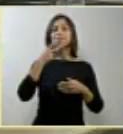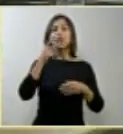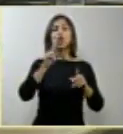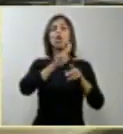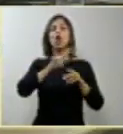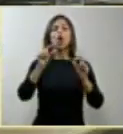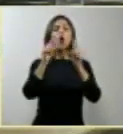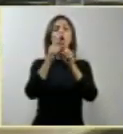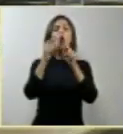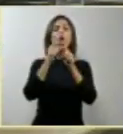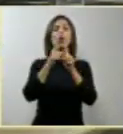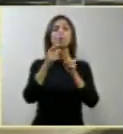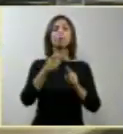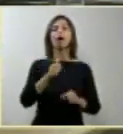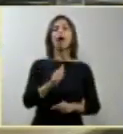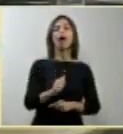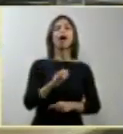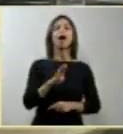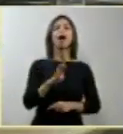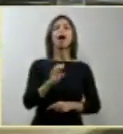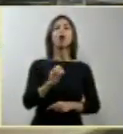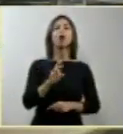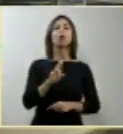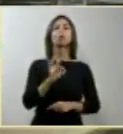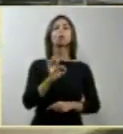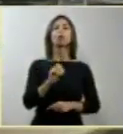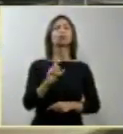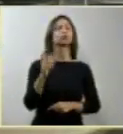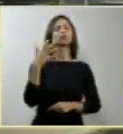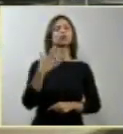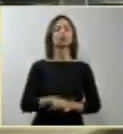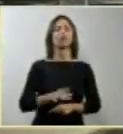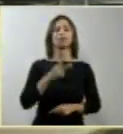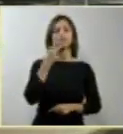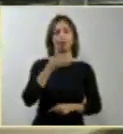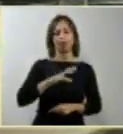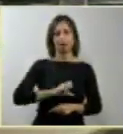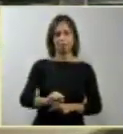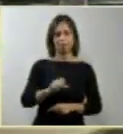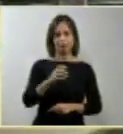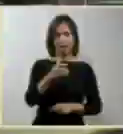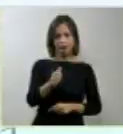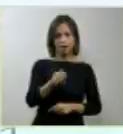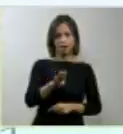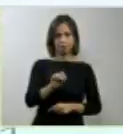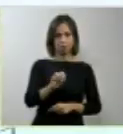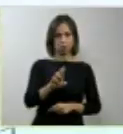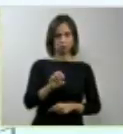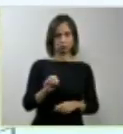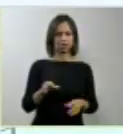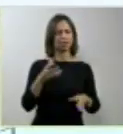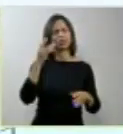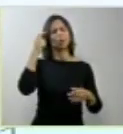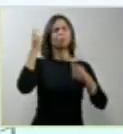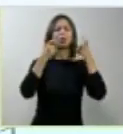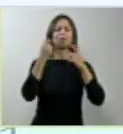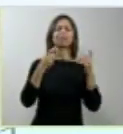Porque eu não estou muito preocupado, ou melhor, eu não estou nada preocupado com questões semânticas.